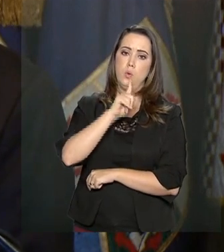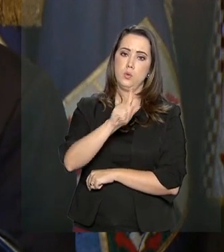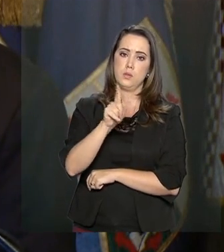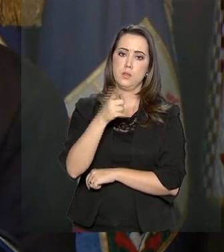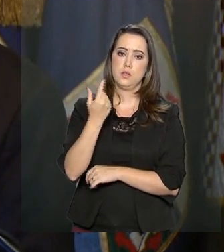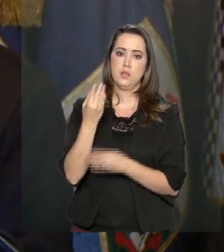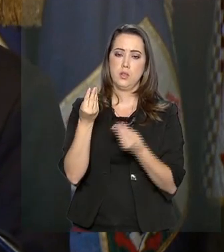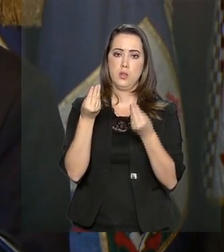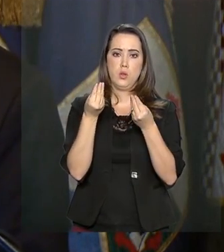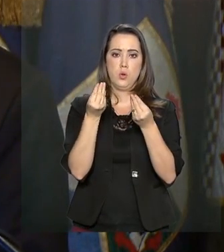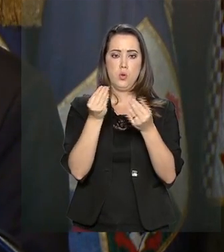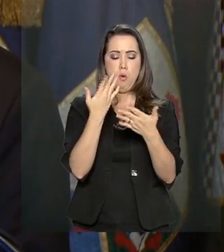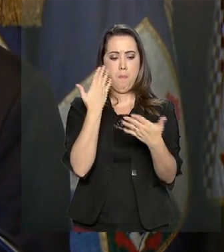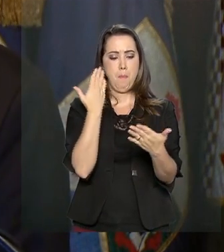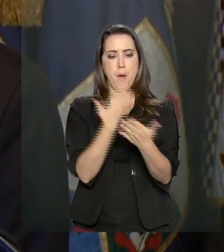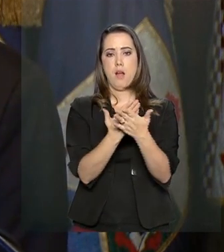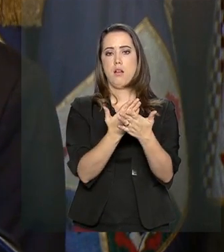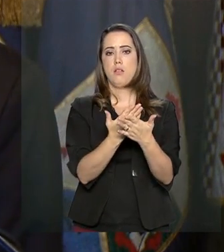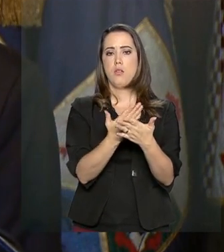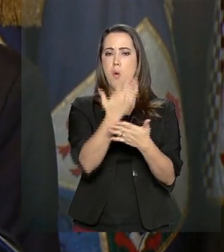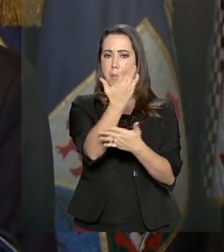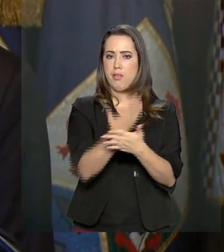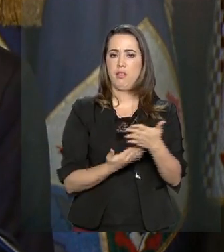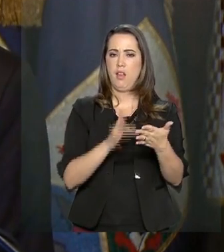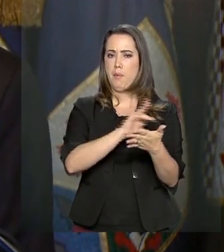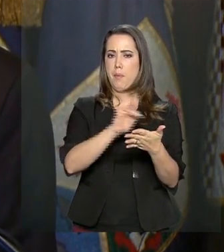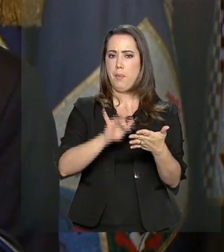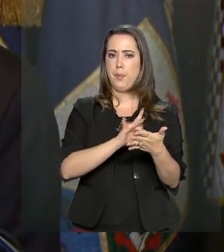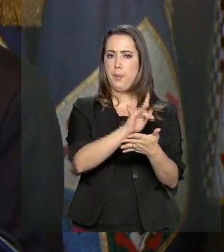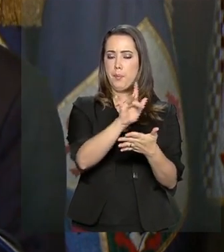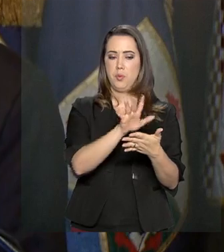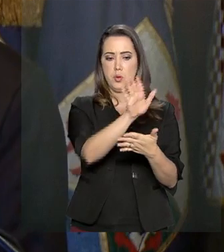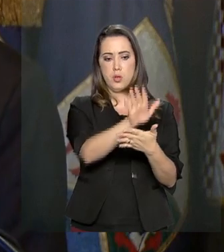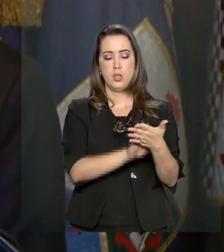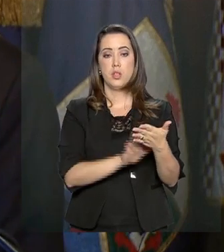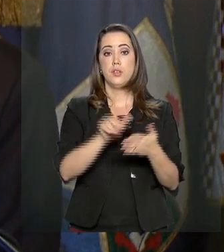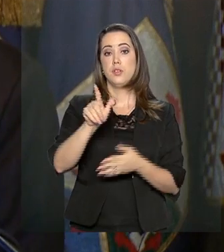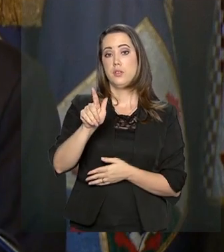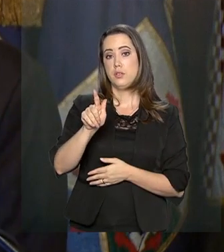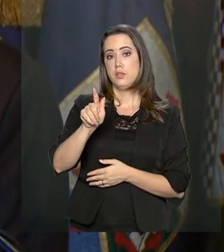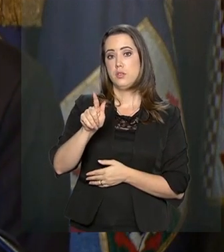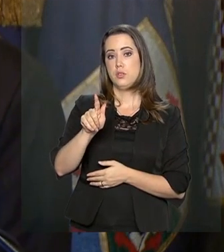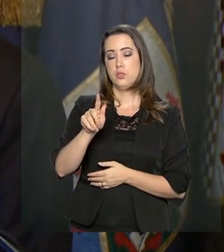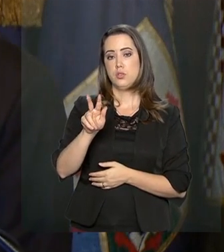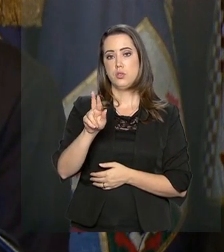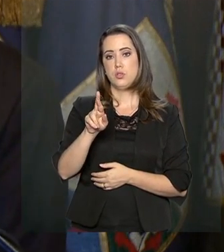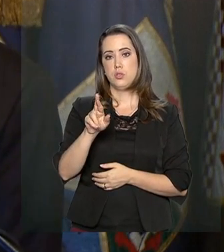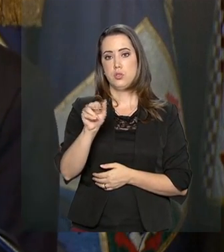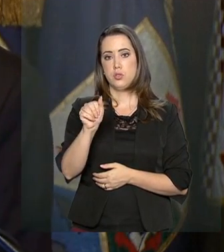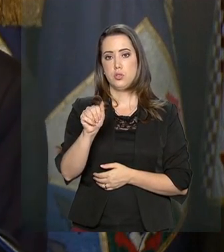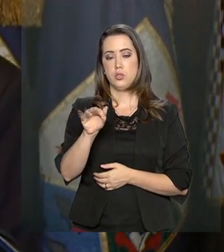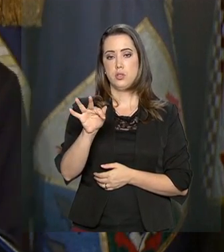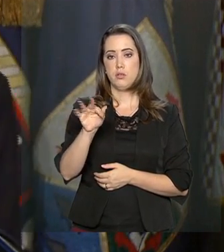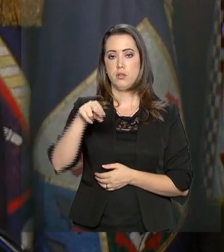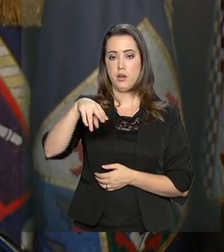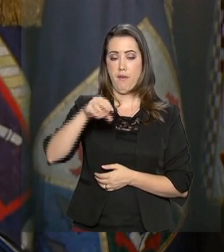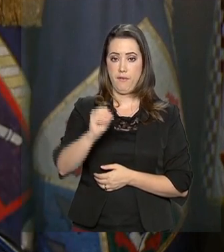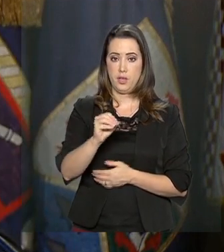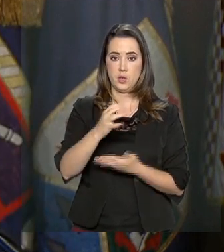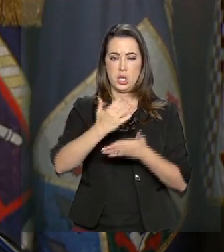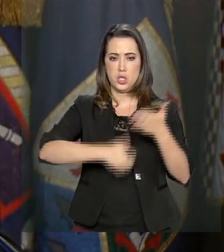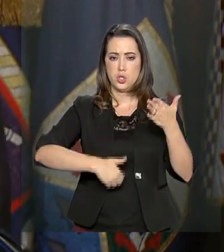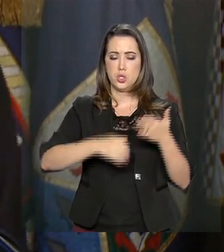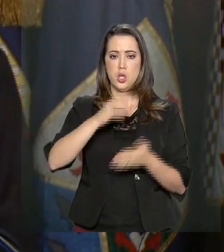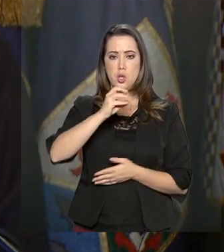prancheta uma tela de grafeno. E essa tela desanalisa a água do mar. As informações que eu tenho